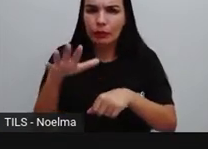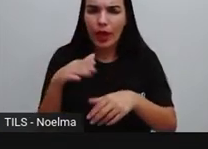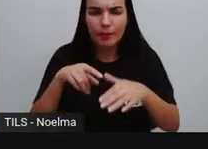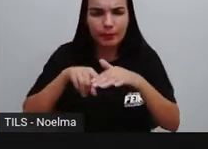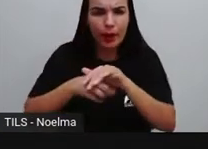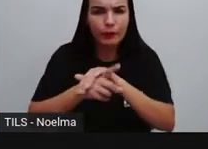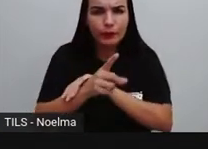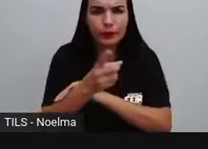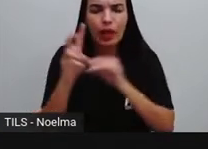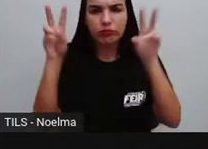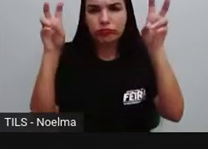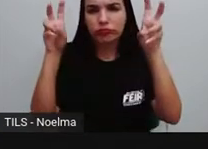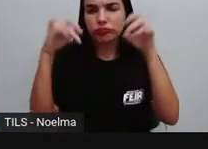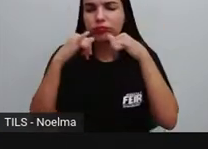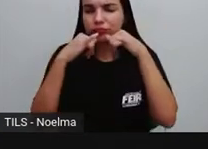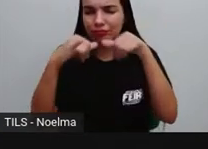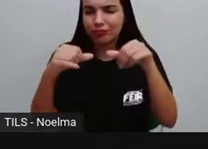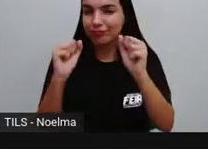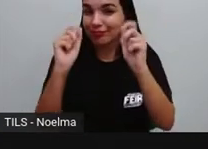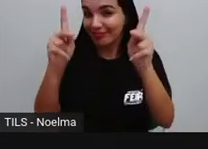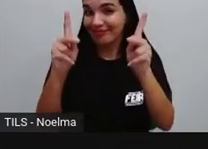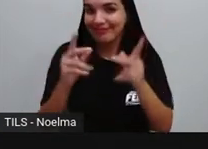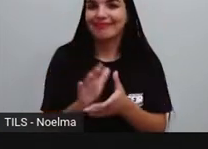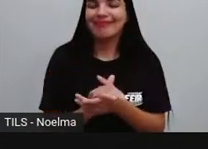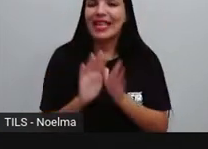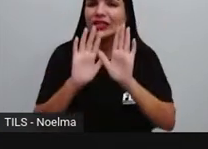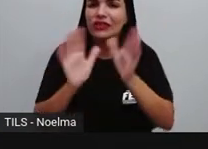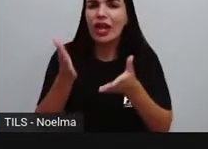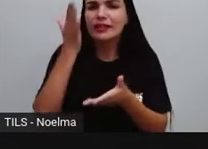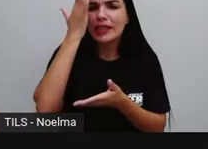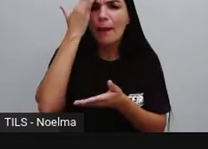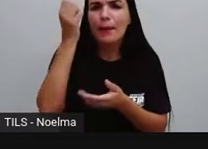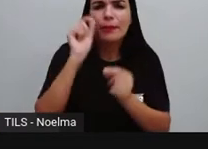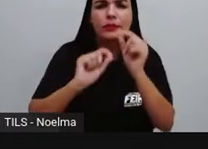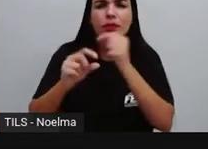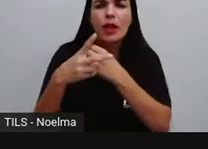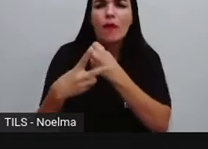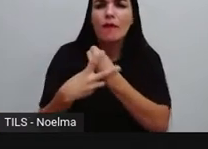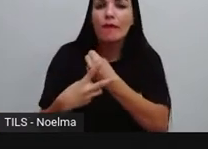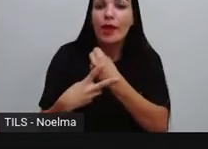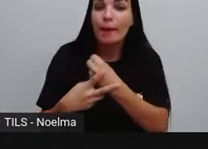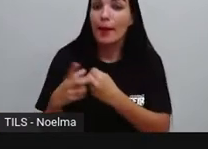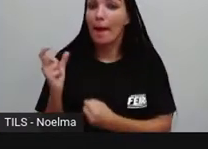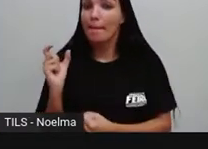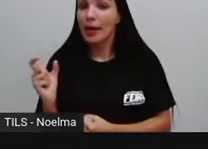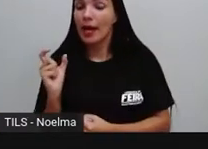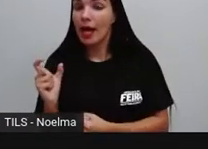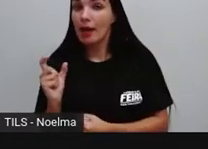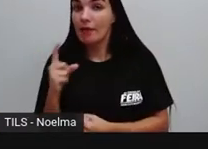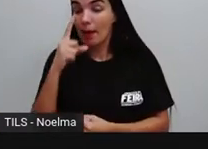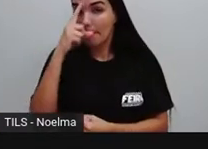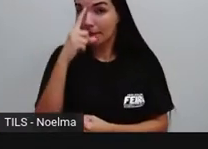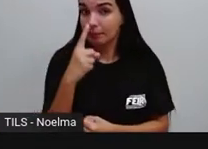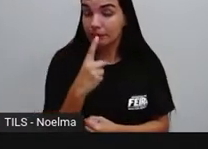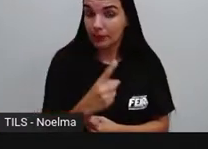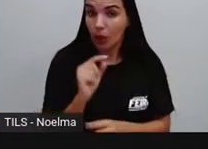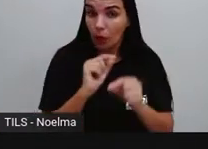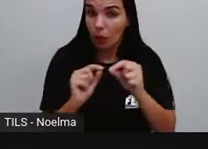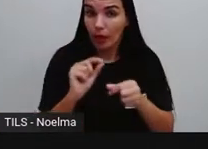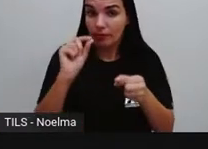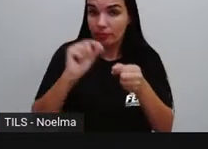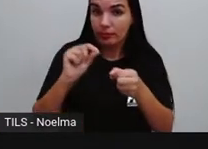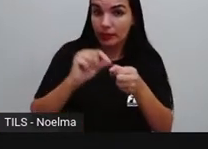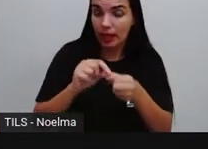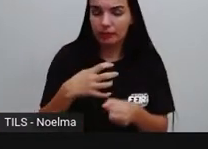aprofundar um pouco mais, certo? Como já sabemos, o verbo é uma palavra que indica ação,